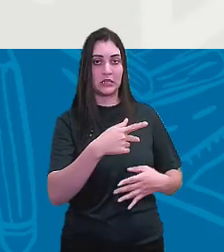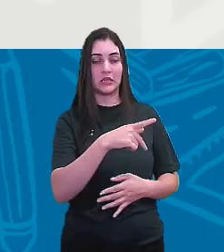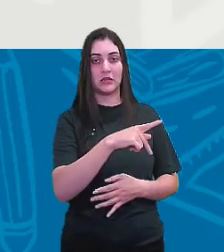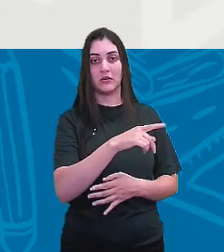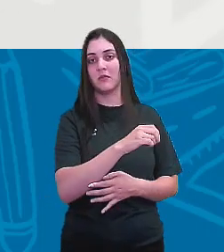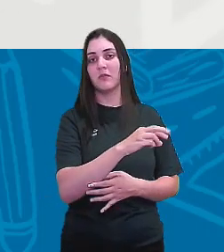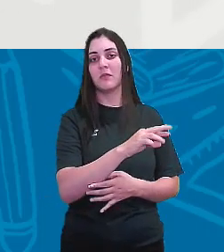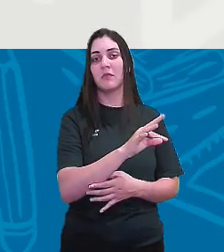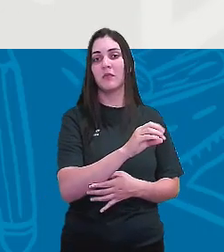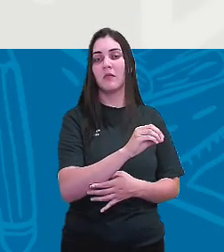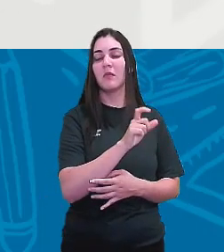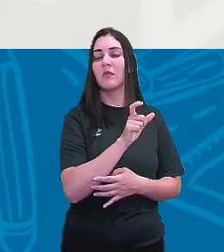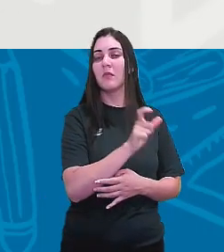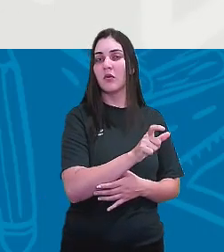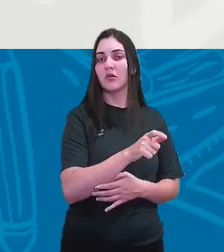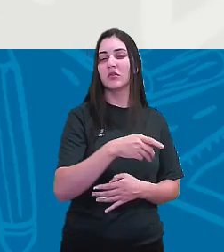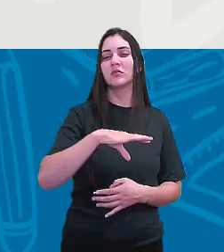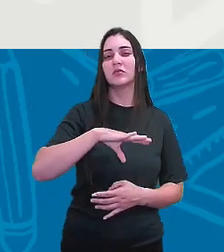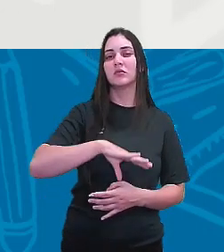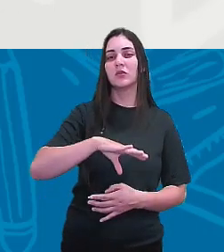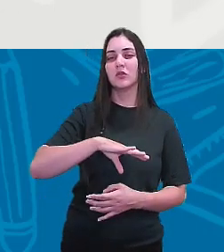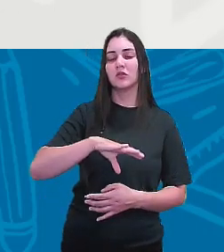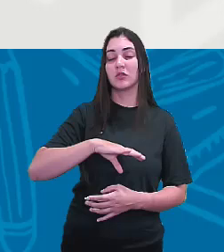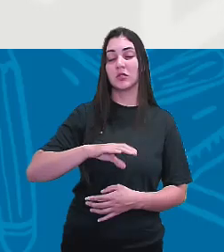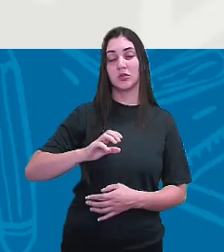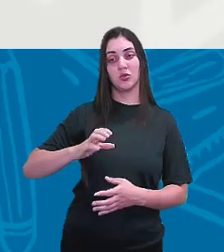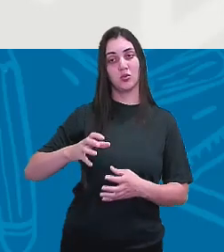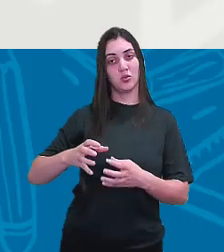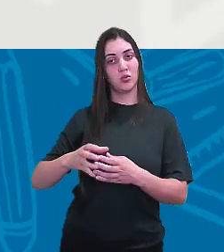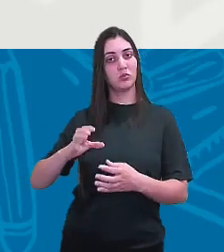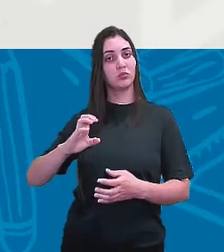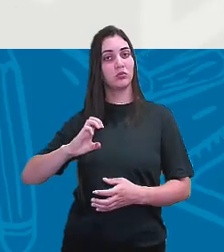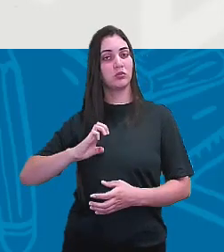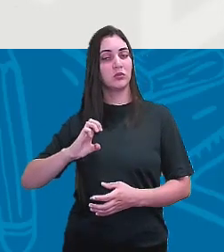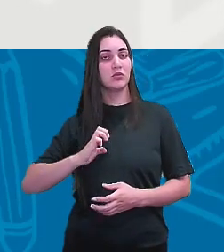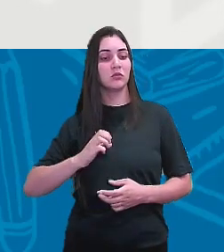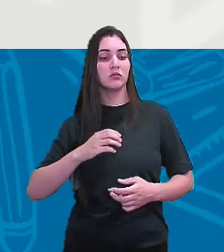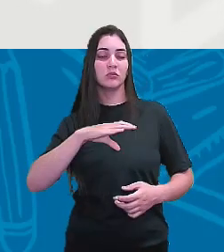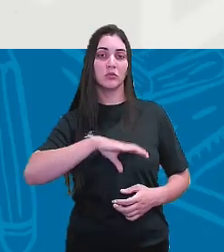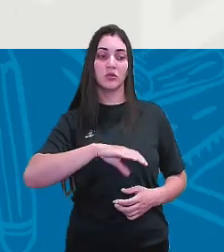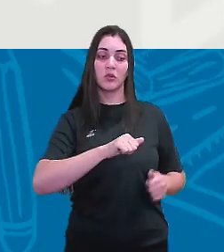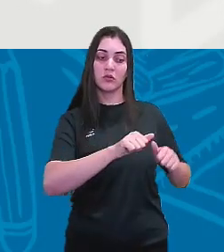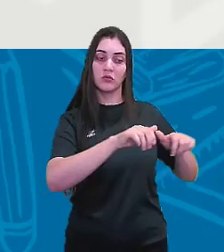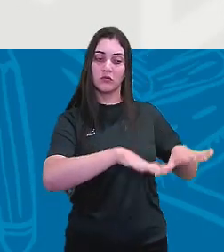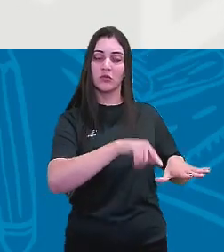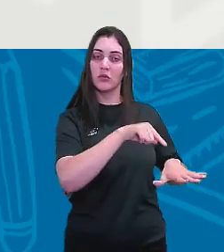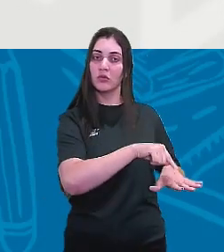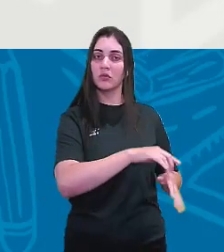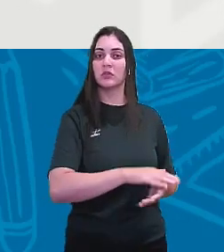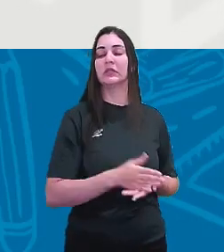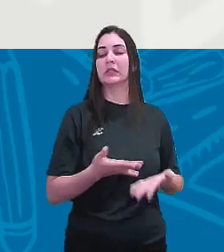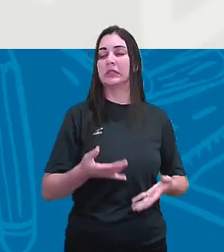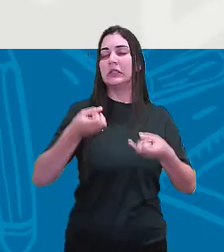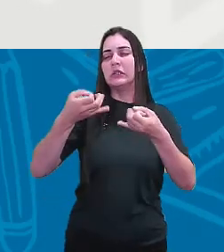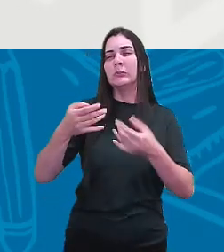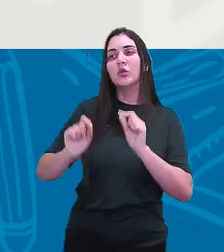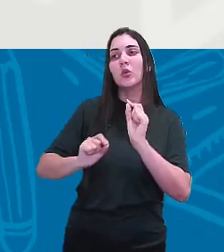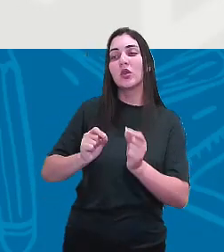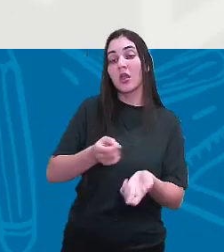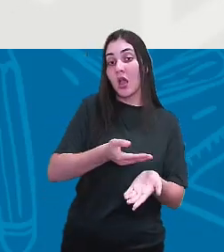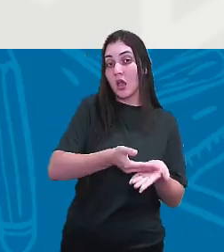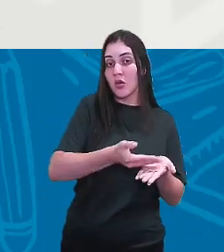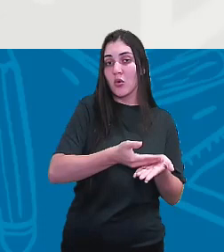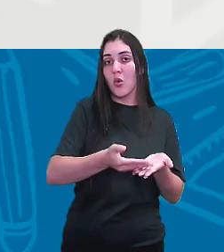é onde os portugueses, a elite portuguesa que ficou lá, ela vai dizer, não, a partir de então a gente